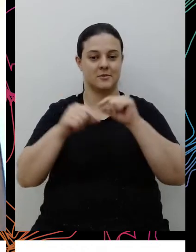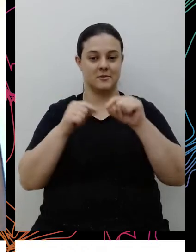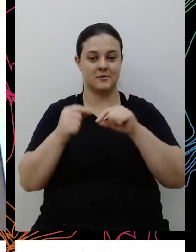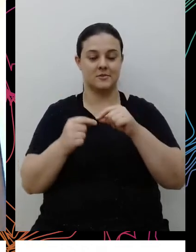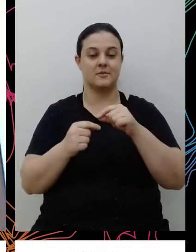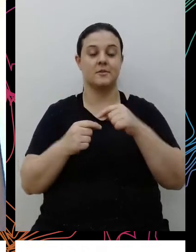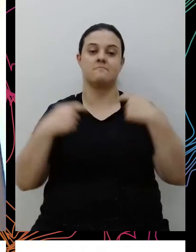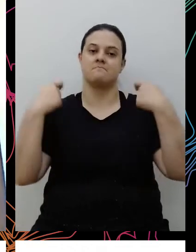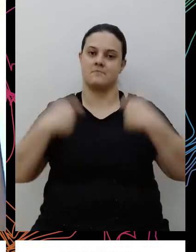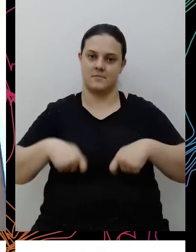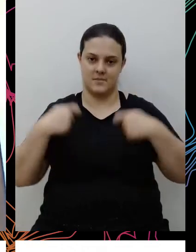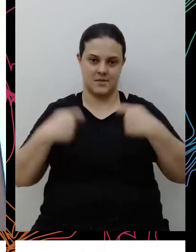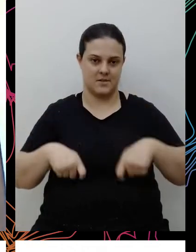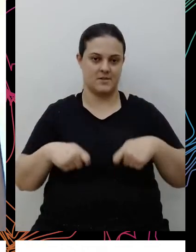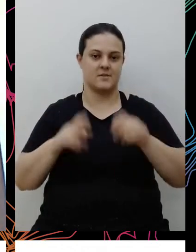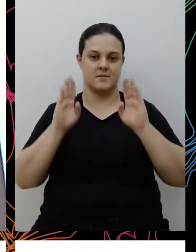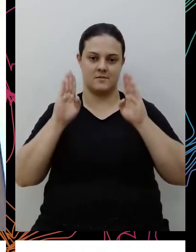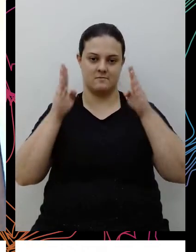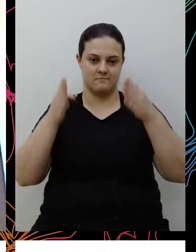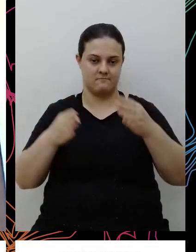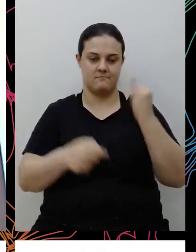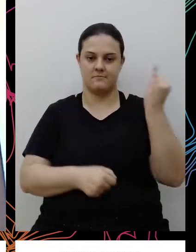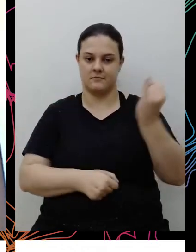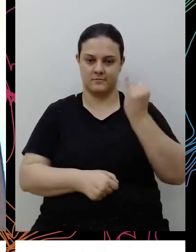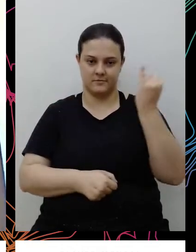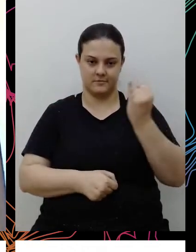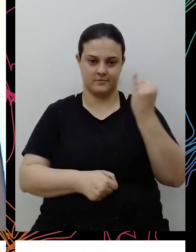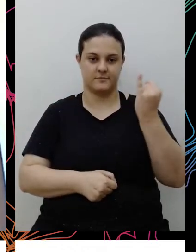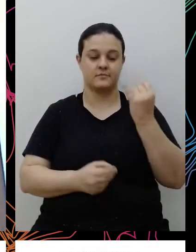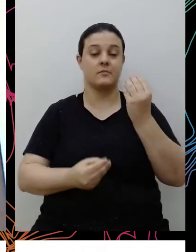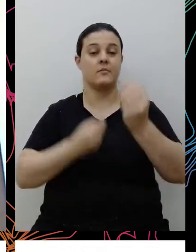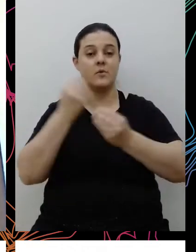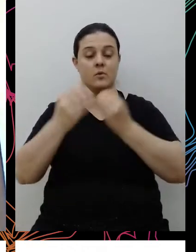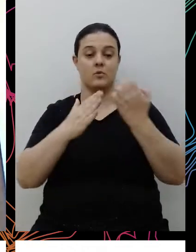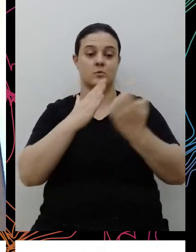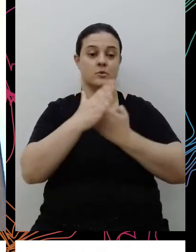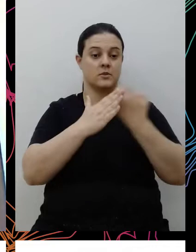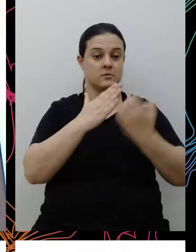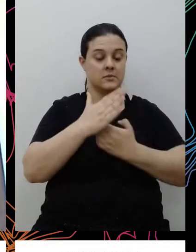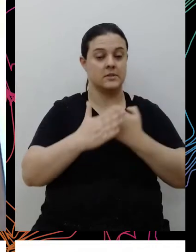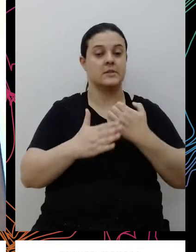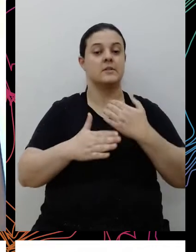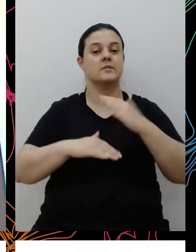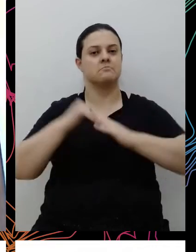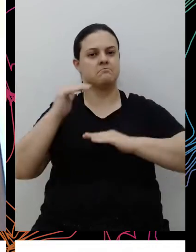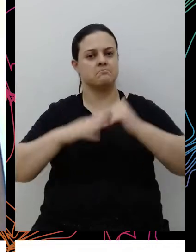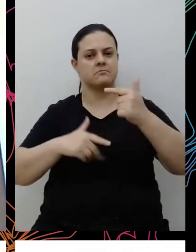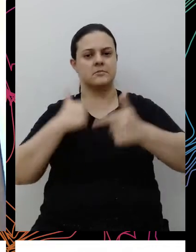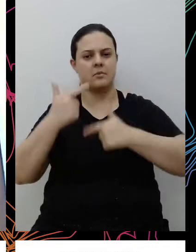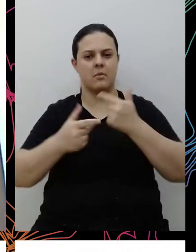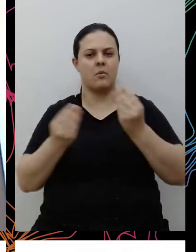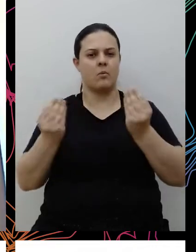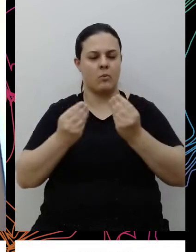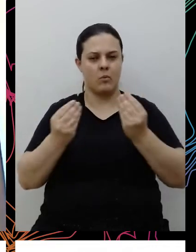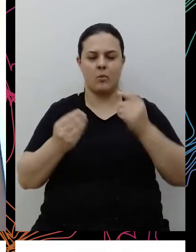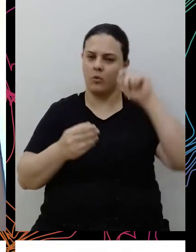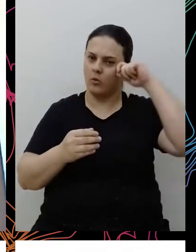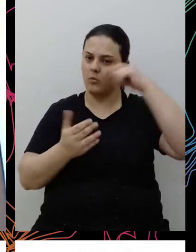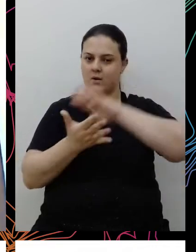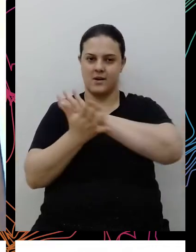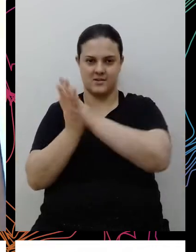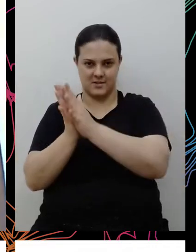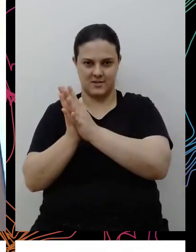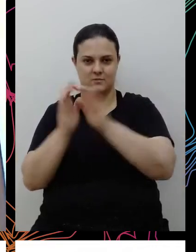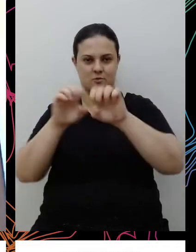necessária, é uma pergunta muito importante, né? De como as empresas têm enfrentado aí a questão do racismo estrutural, né?